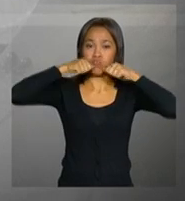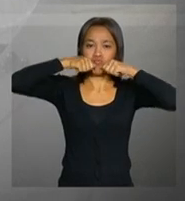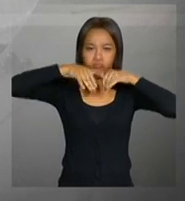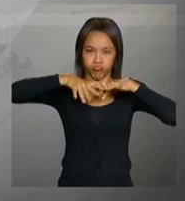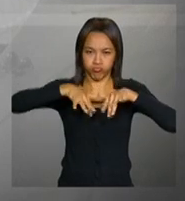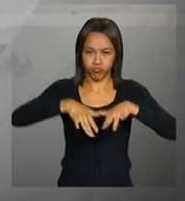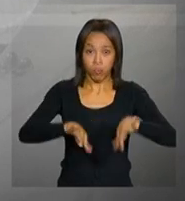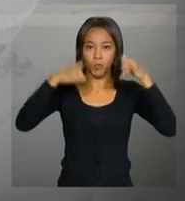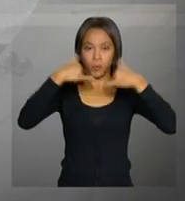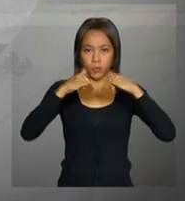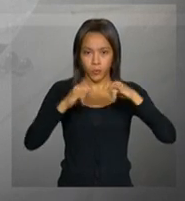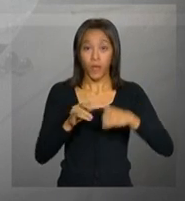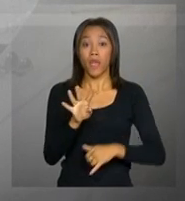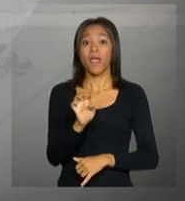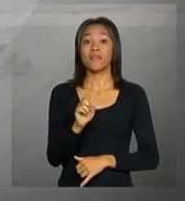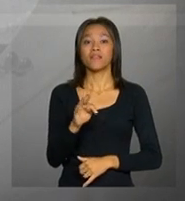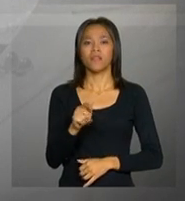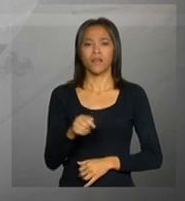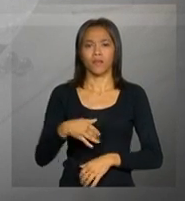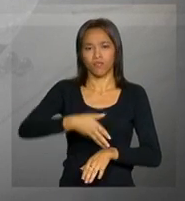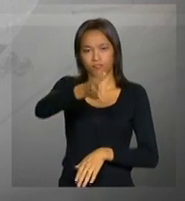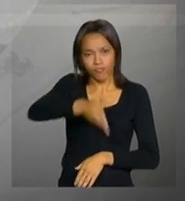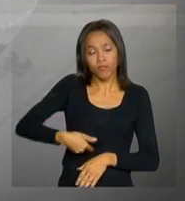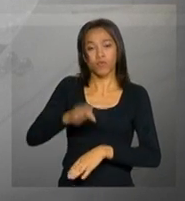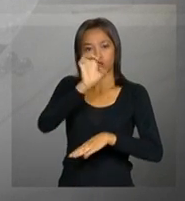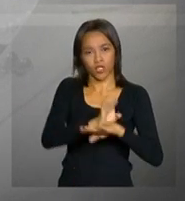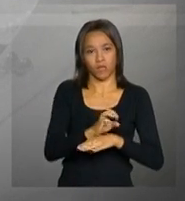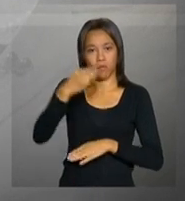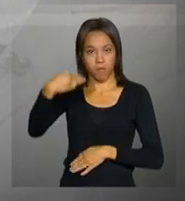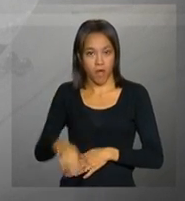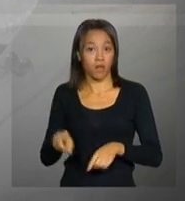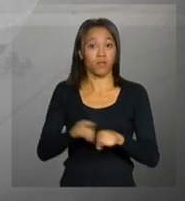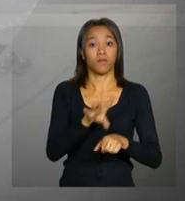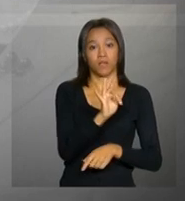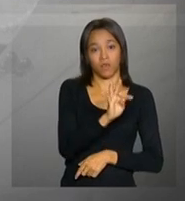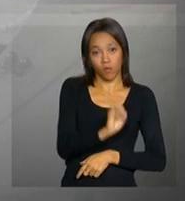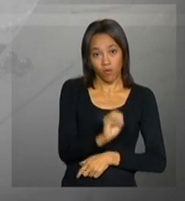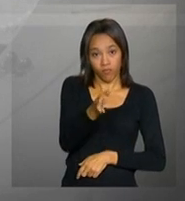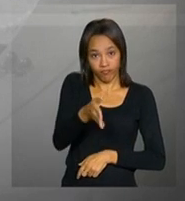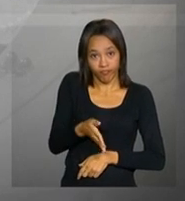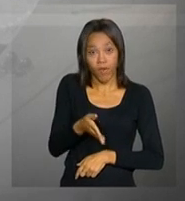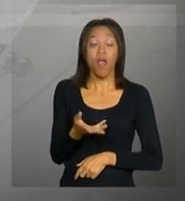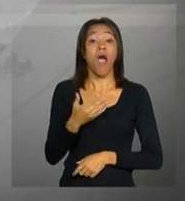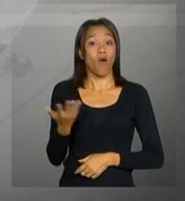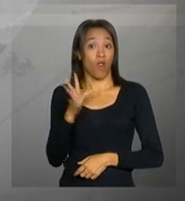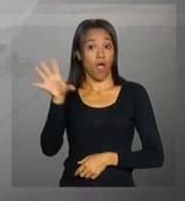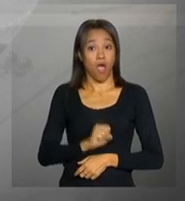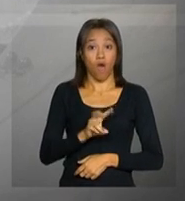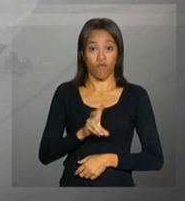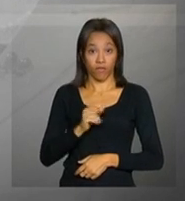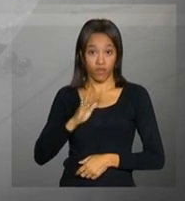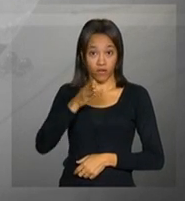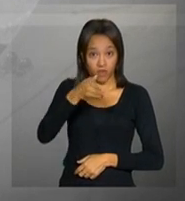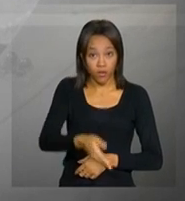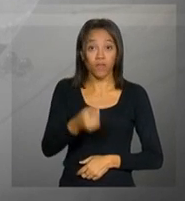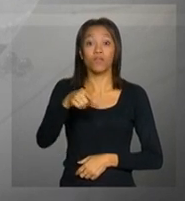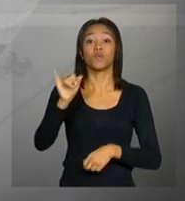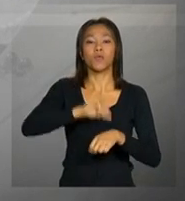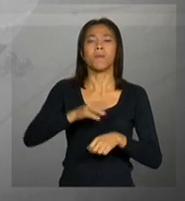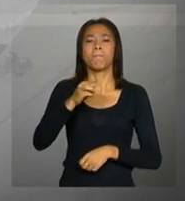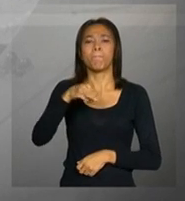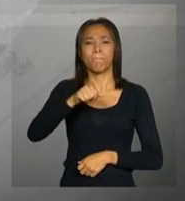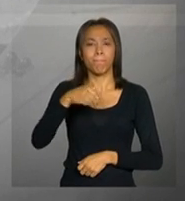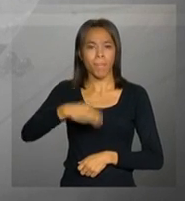hidrelétrica Estreito, na divisa dos estados do Maranhão e Tocantins. Vamos ao vivo ao município maranhense de